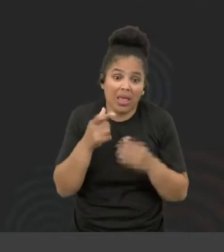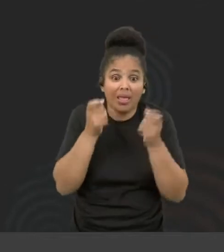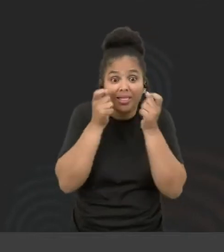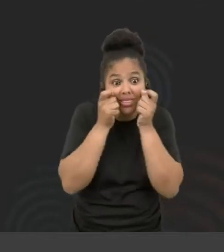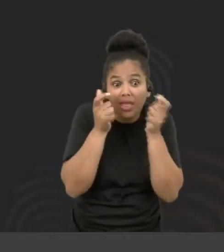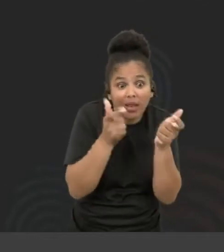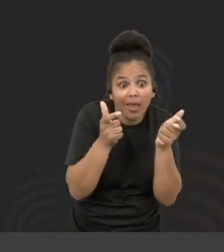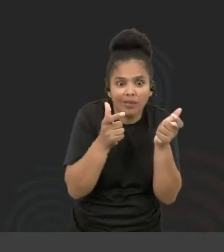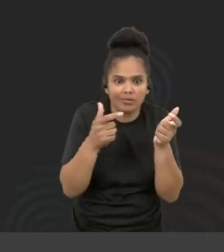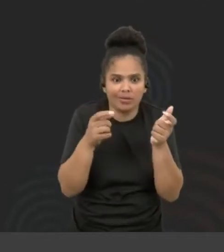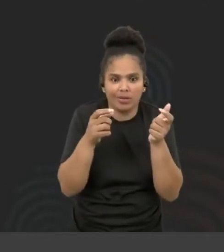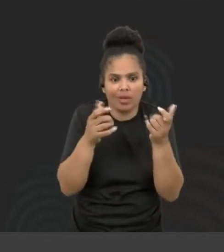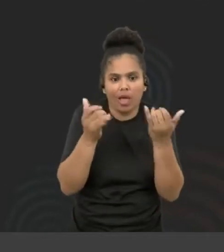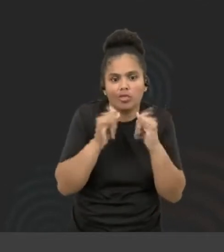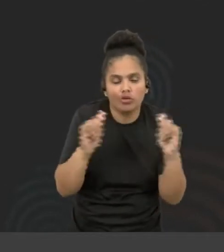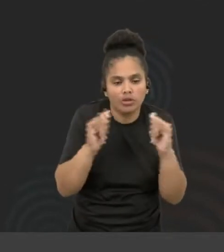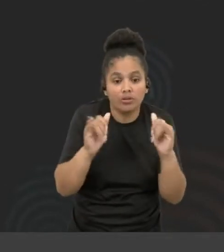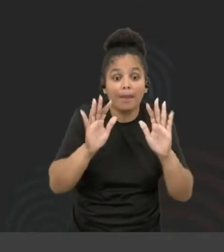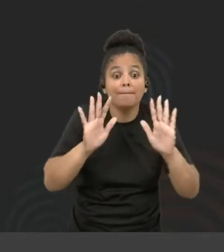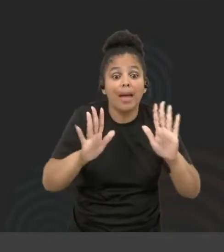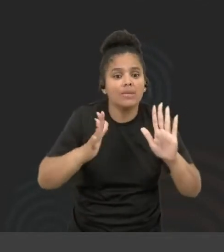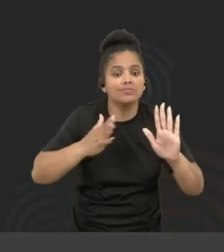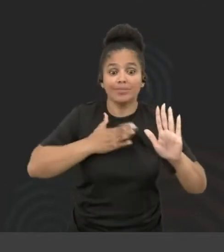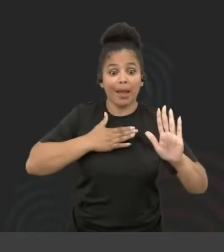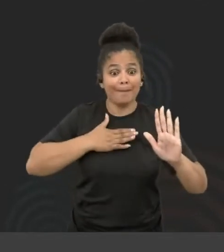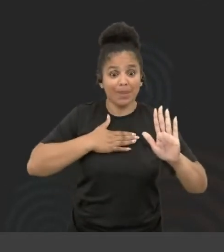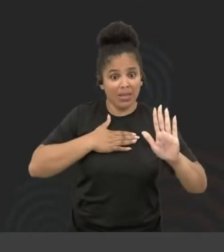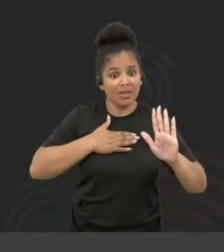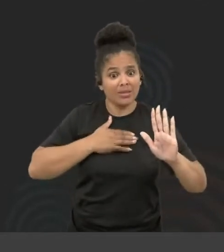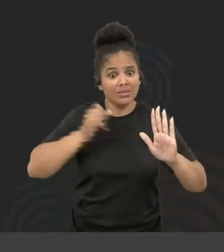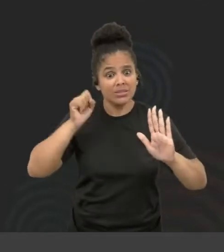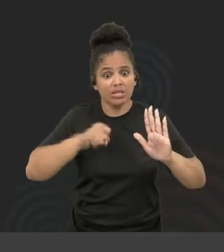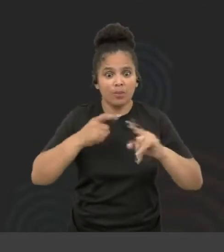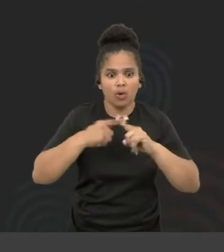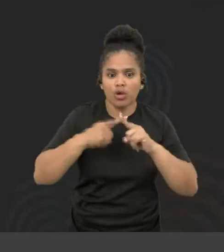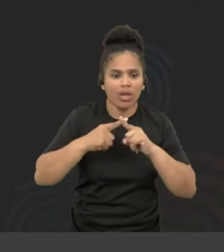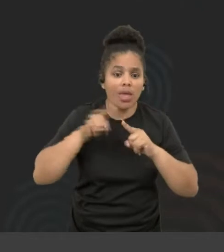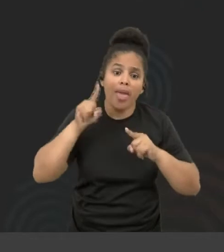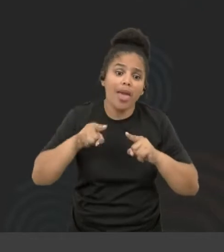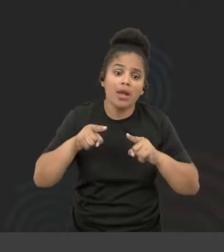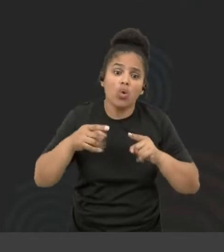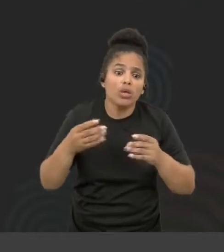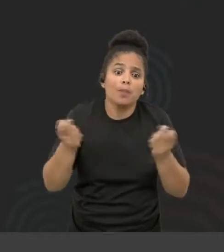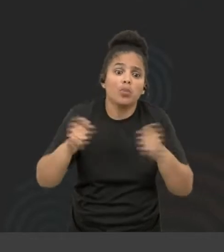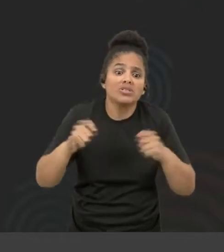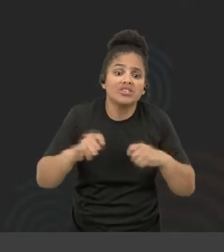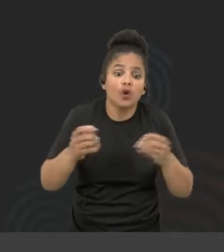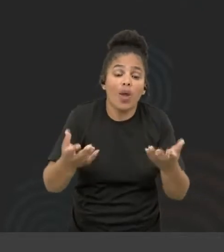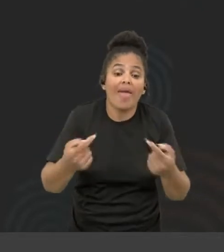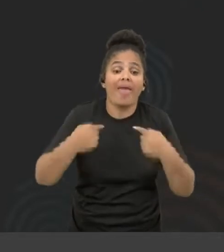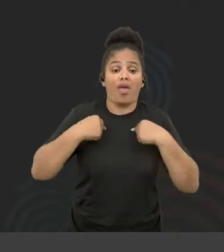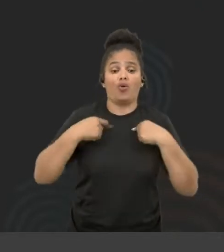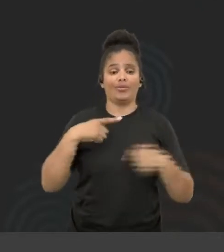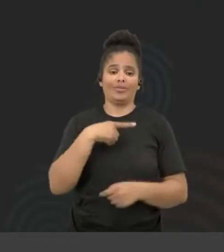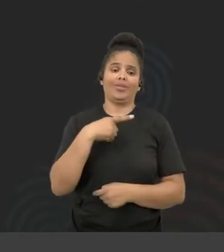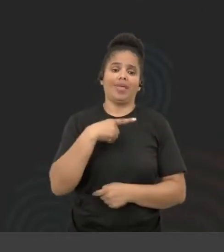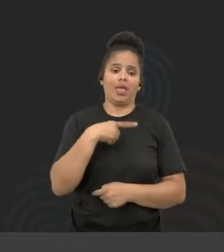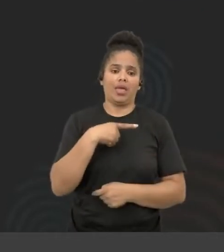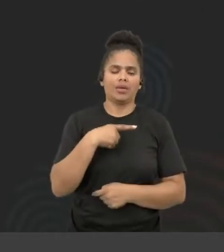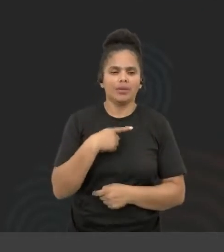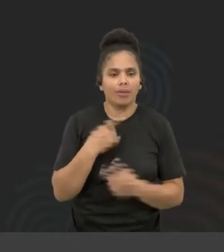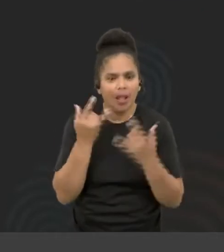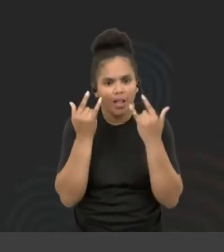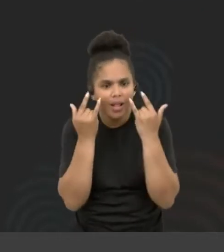fez interessar justamente pelo fato de que é o que podia se ter, então era um barato você, de